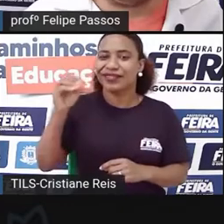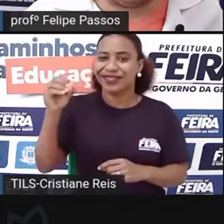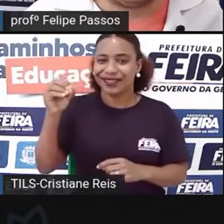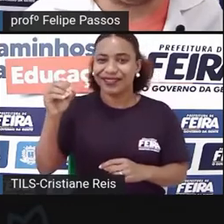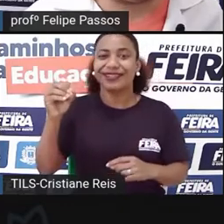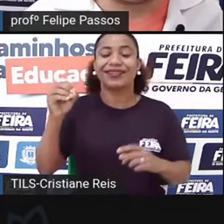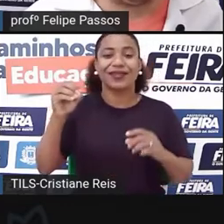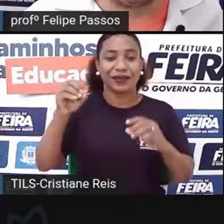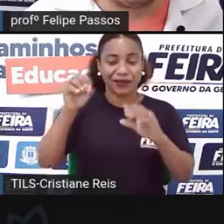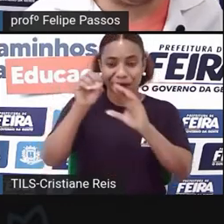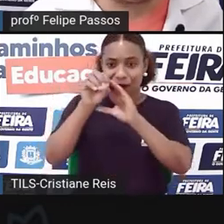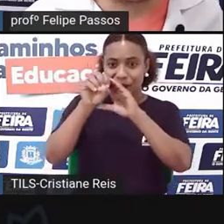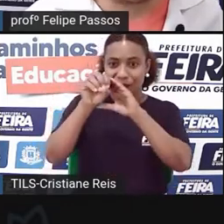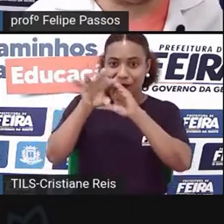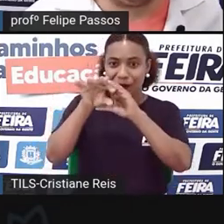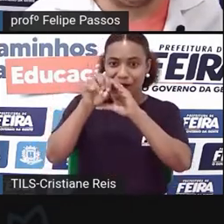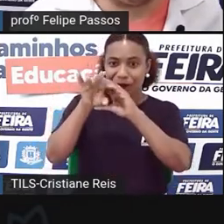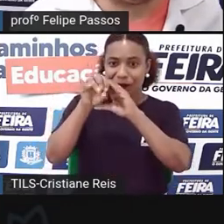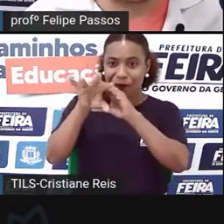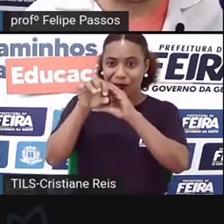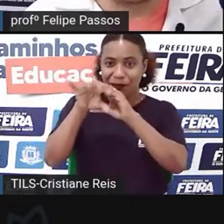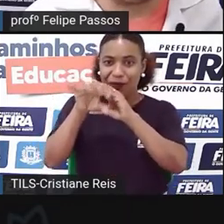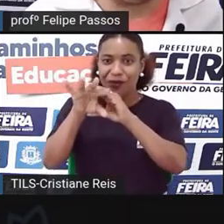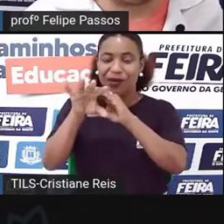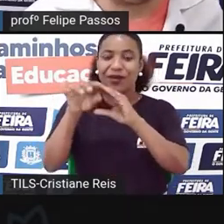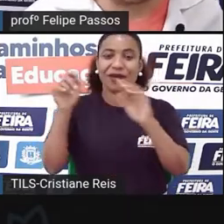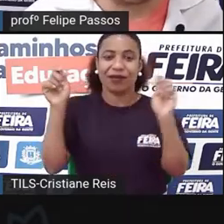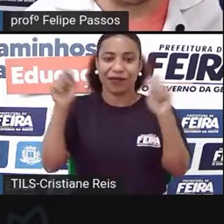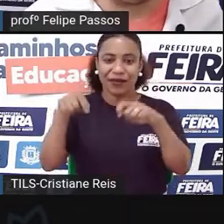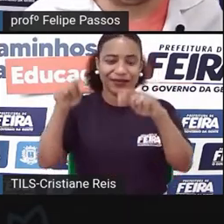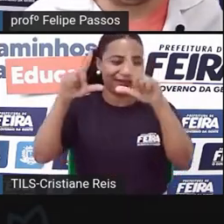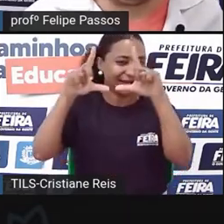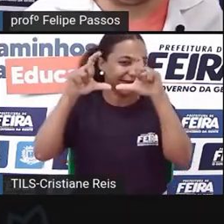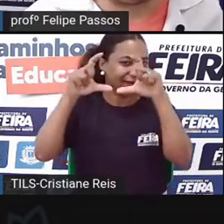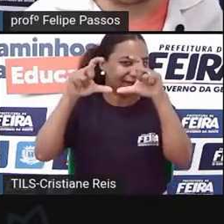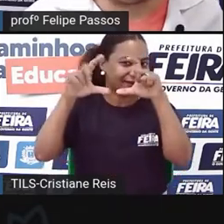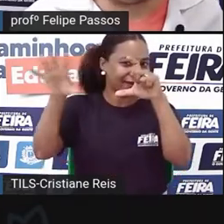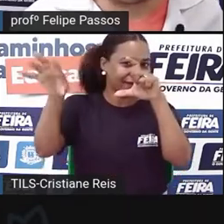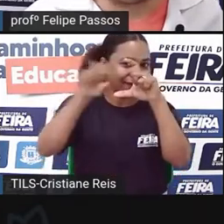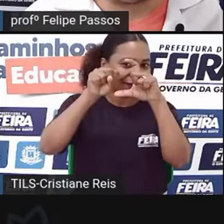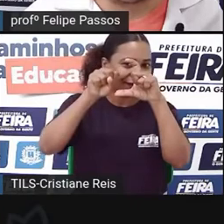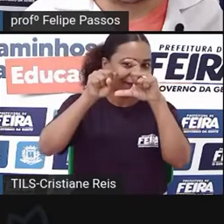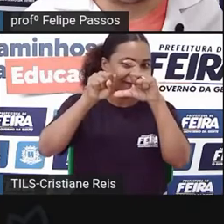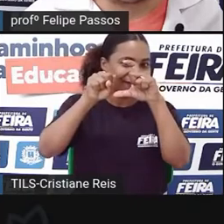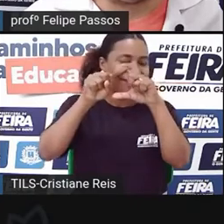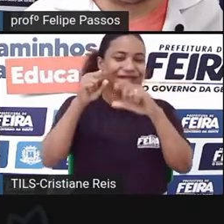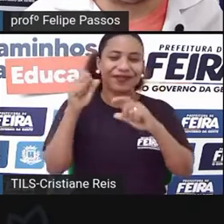Então, o ISO 100 tem pouca sensibilidade à luz. É um ISO indicado para fotografia